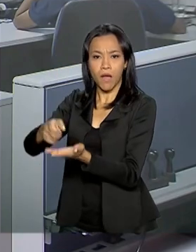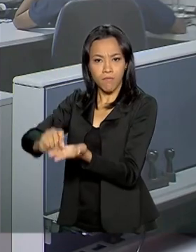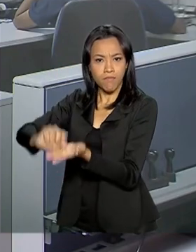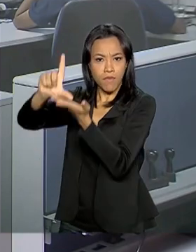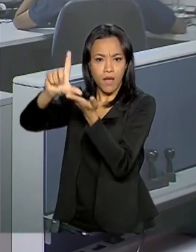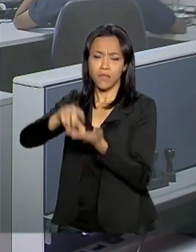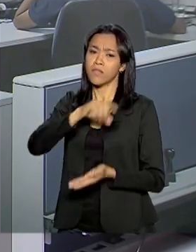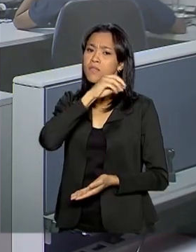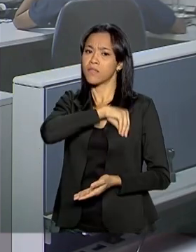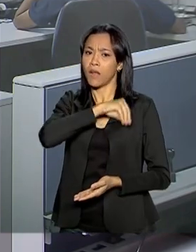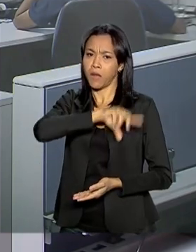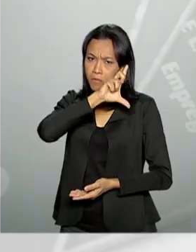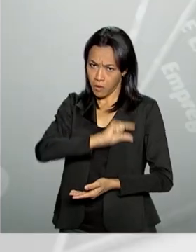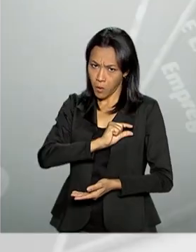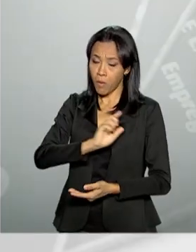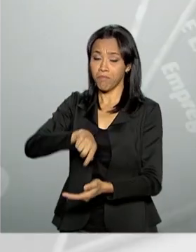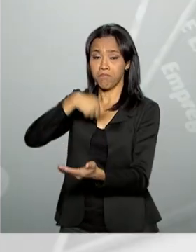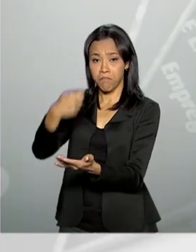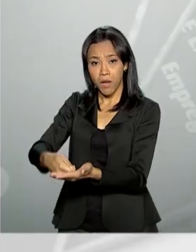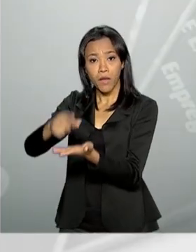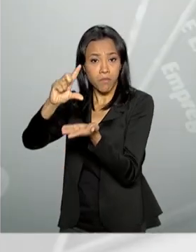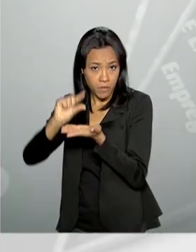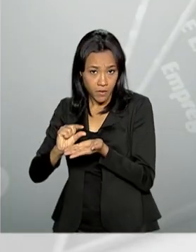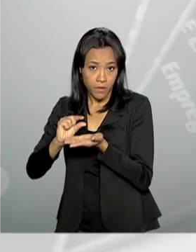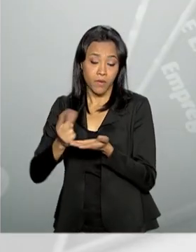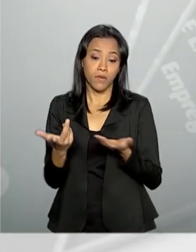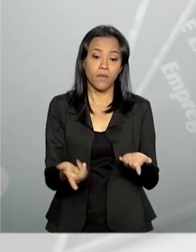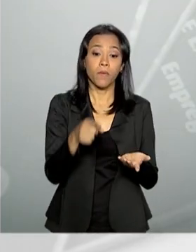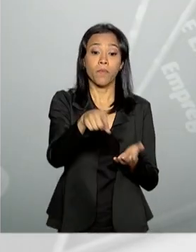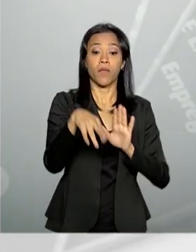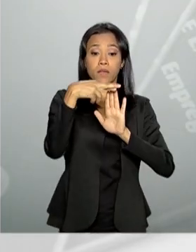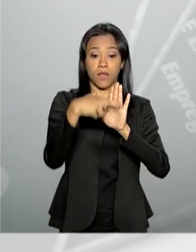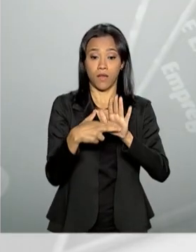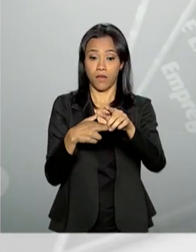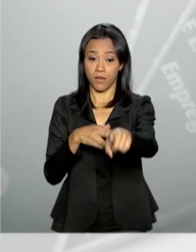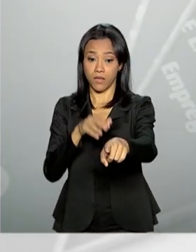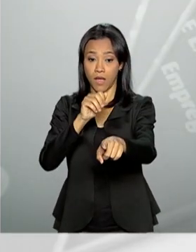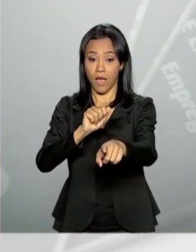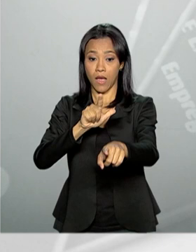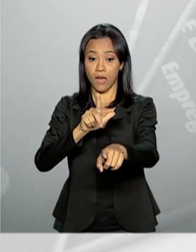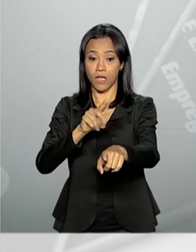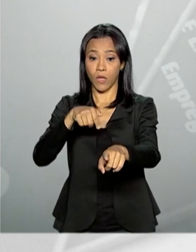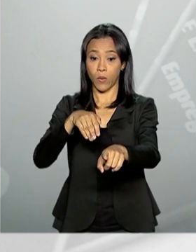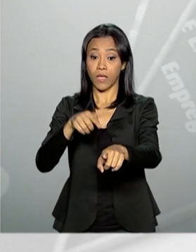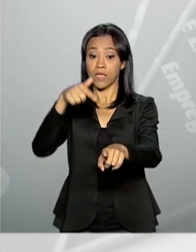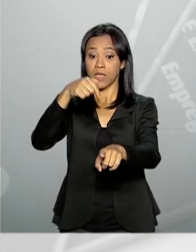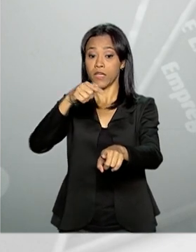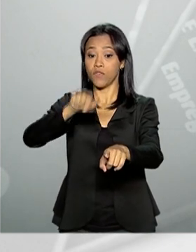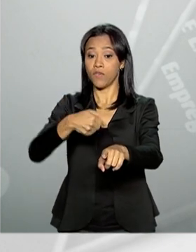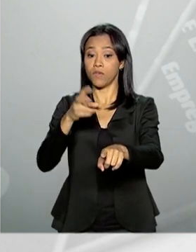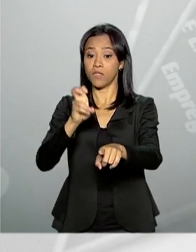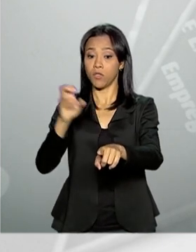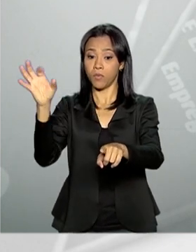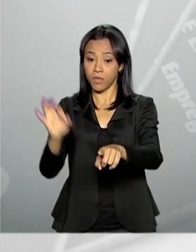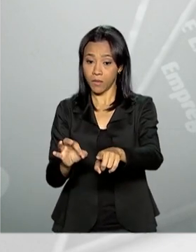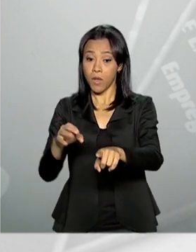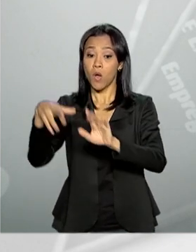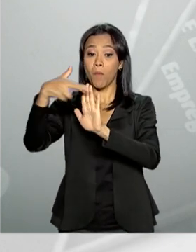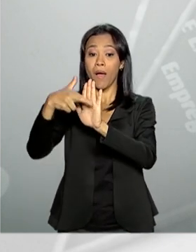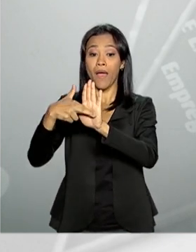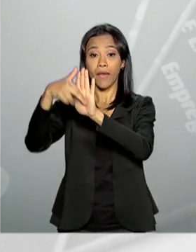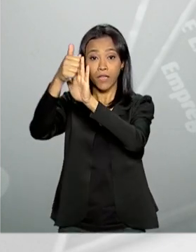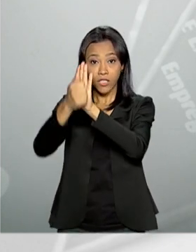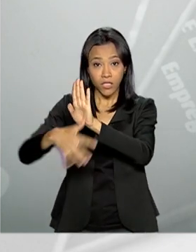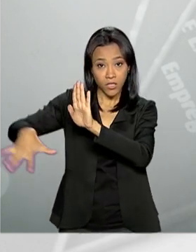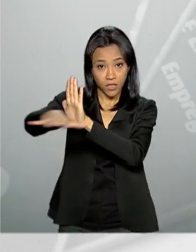menos, paga menos. As alíquotas de contribuição vão ser de 7,5%, como no regime geral, até mais de